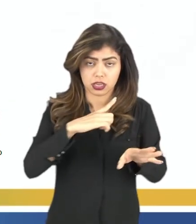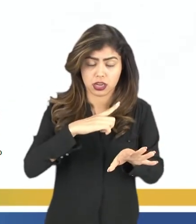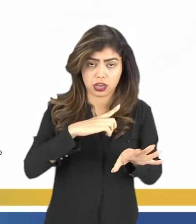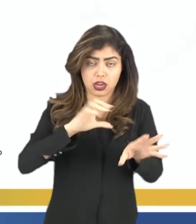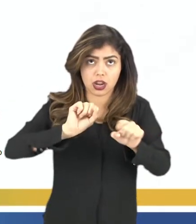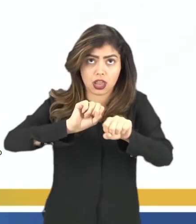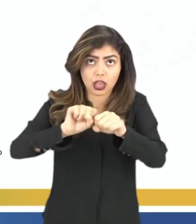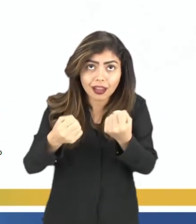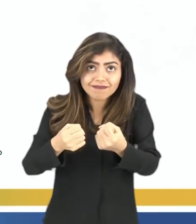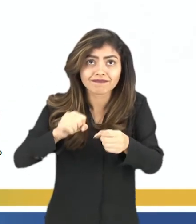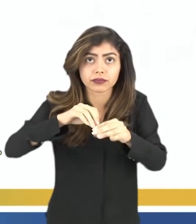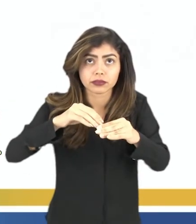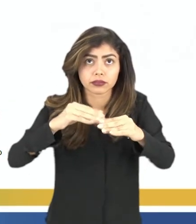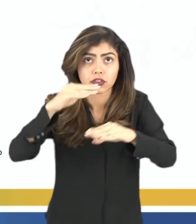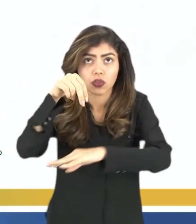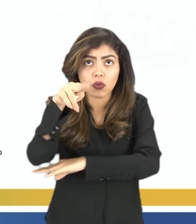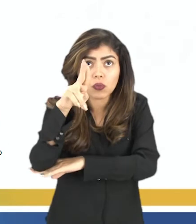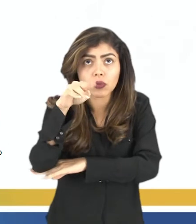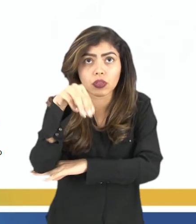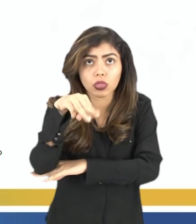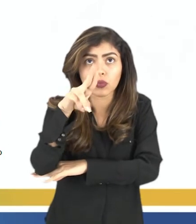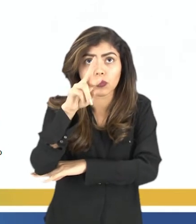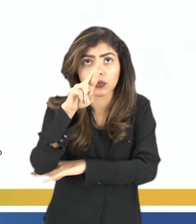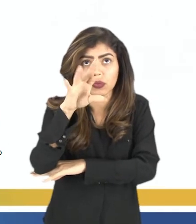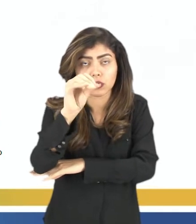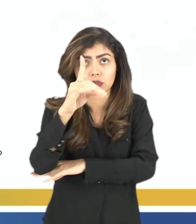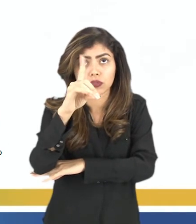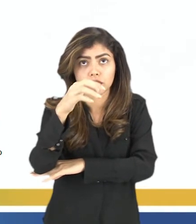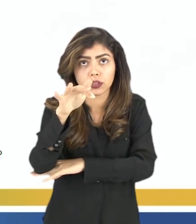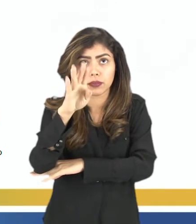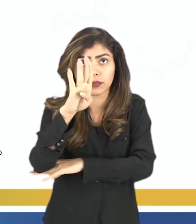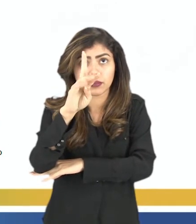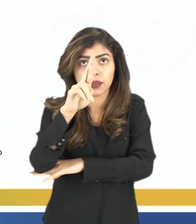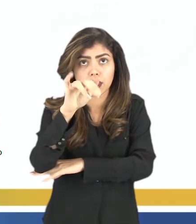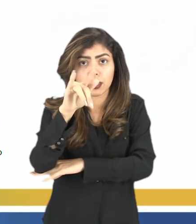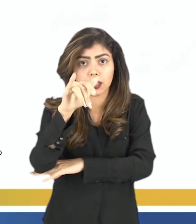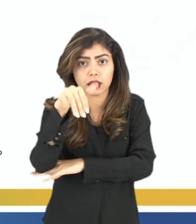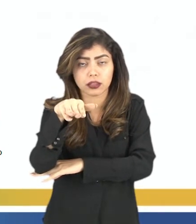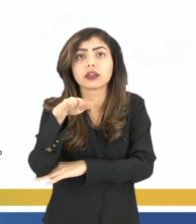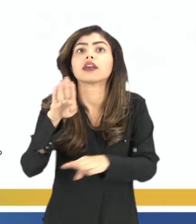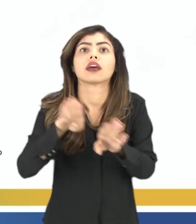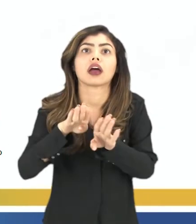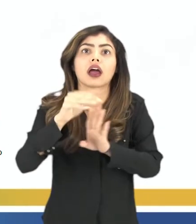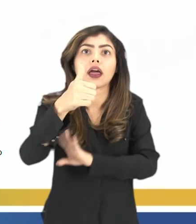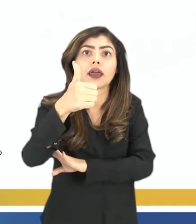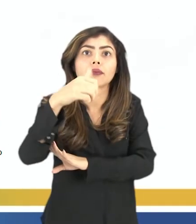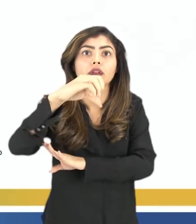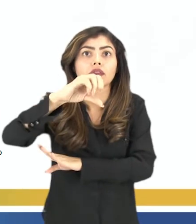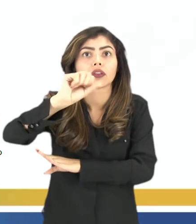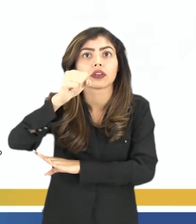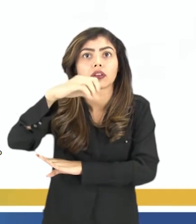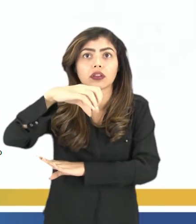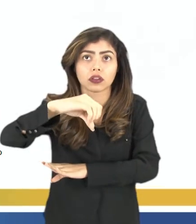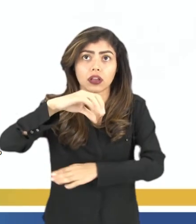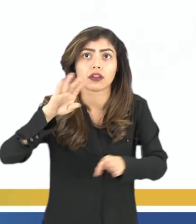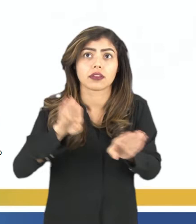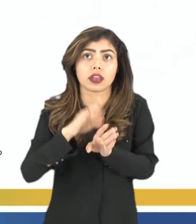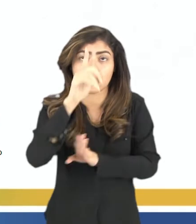para a queda do Muro de Berlim, de 1989. A unificação dessas duas Alemanhas, em 1990.